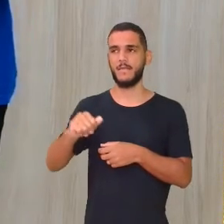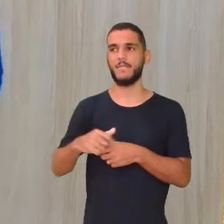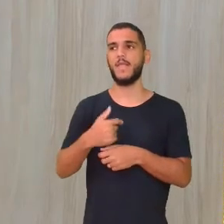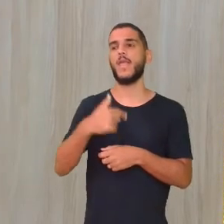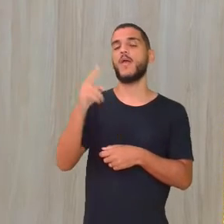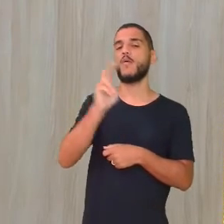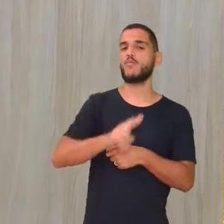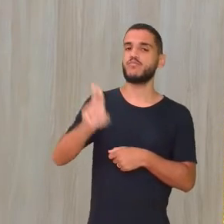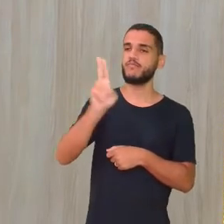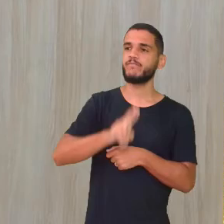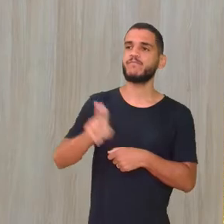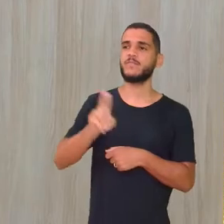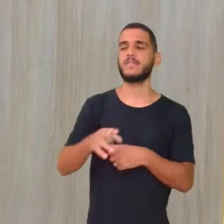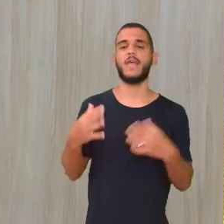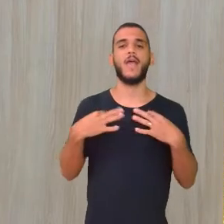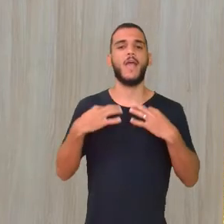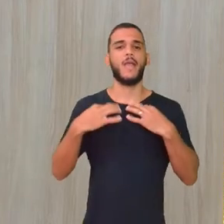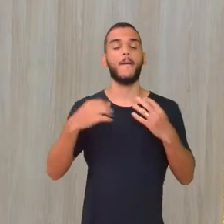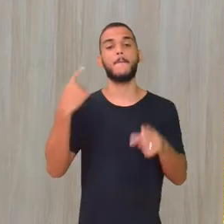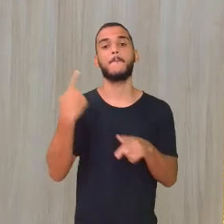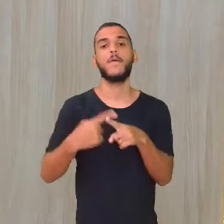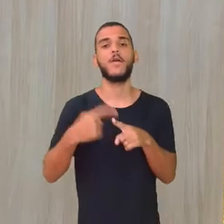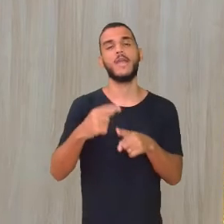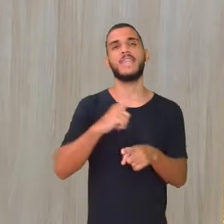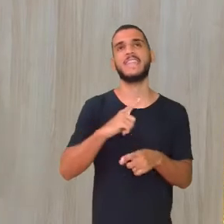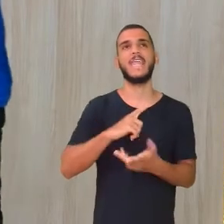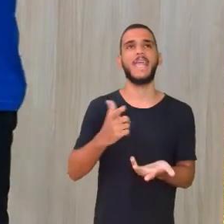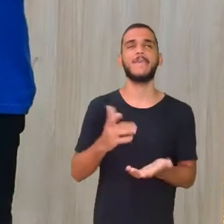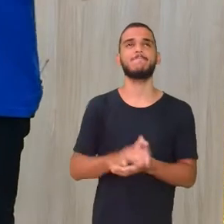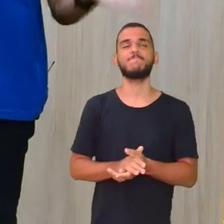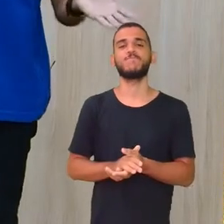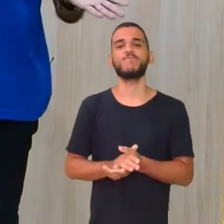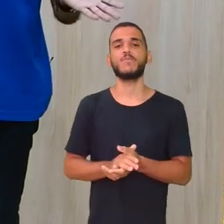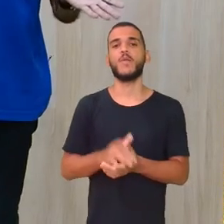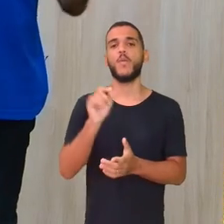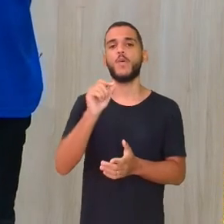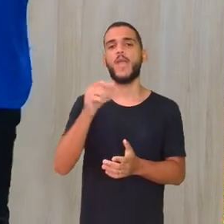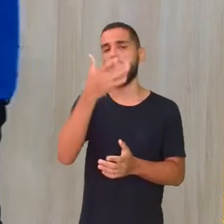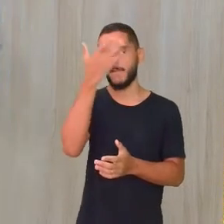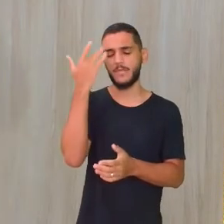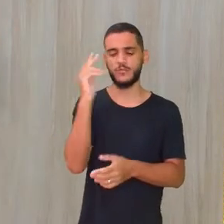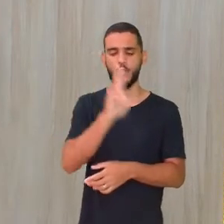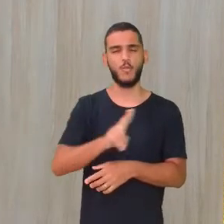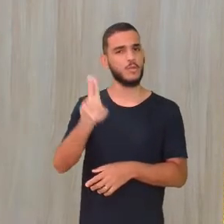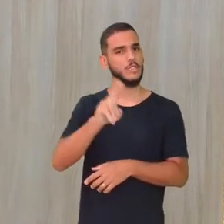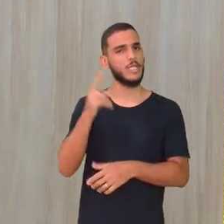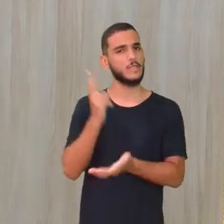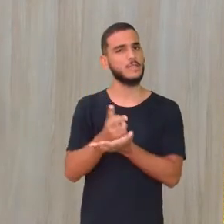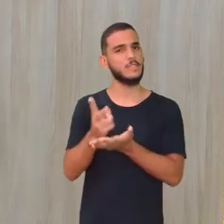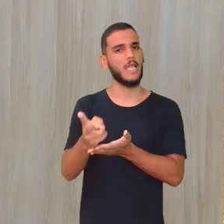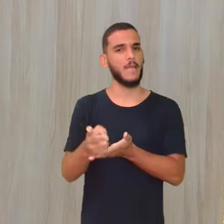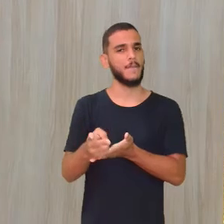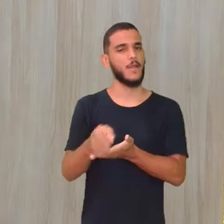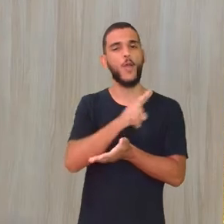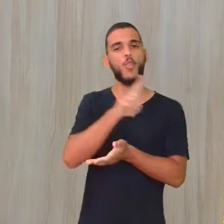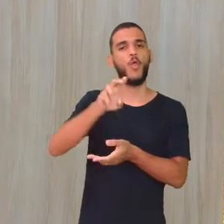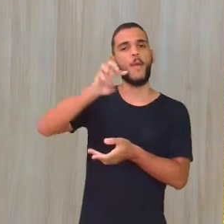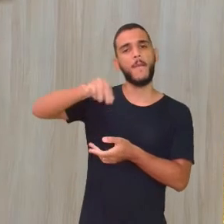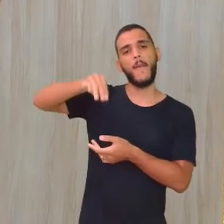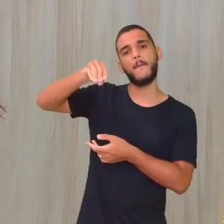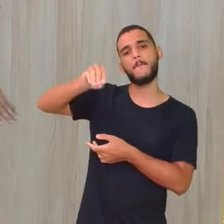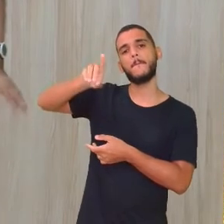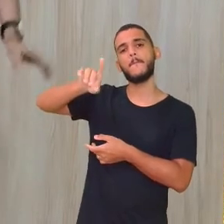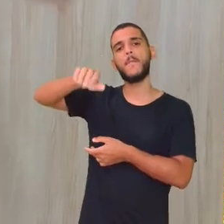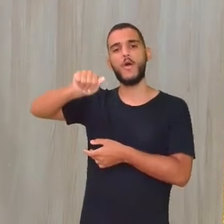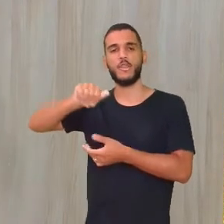vou usar Aquela blusa Porque está na moda O jogador tal Usa O meu corte de cabelo Vai ser assim Porque Nem mal